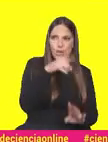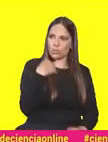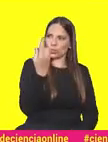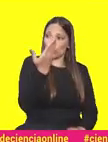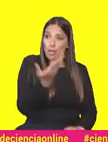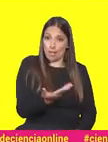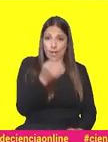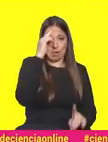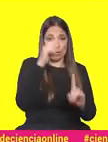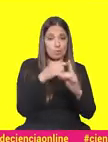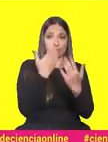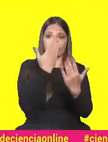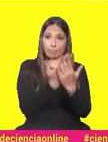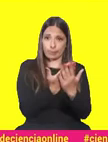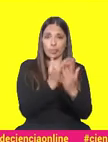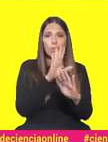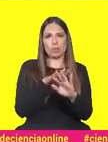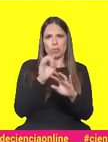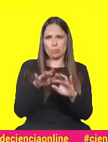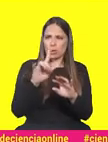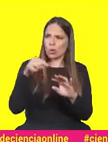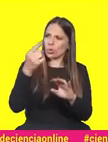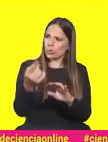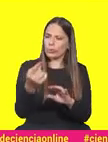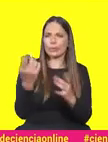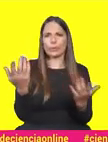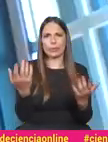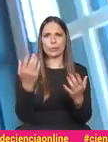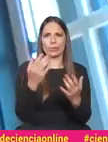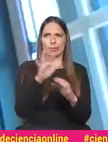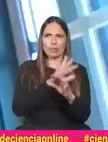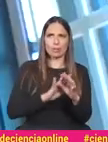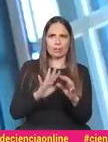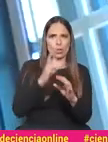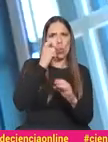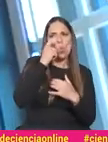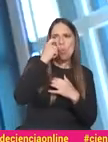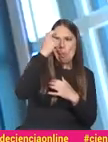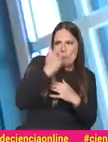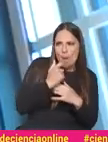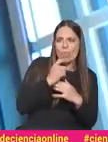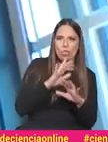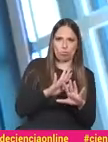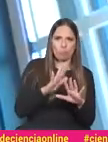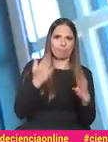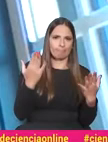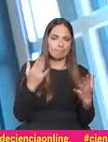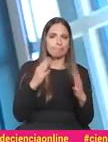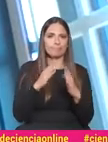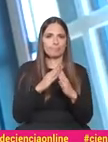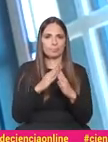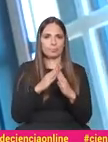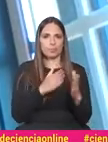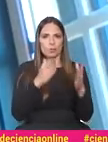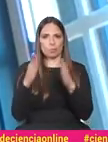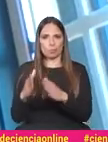para enfrentar. Porquê? Porque há depois toda a questão do lado humano da tecnologia. E, por